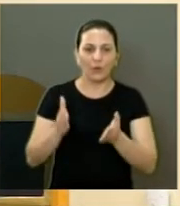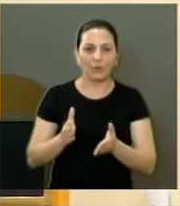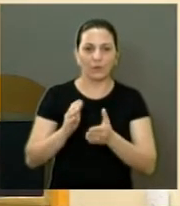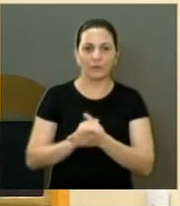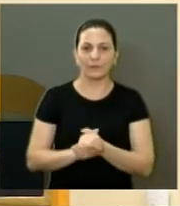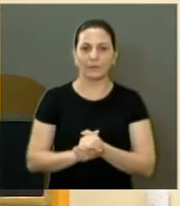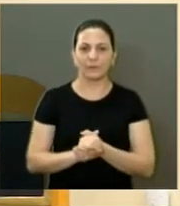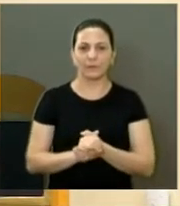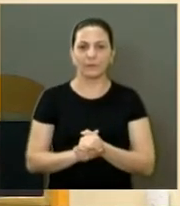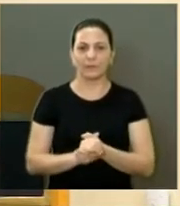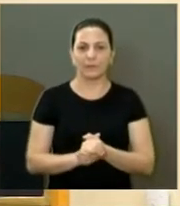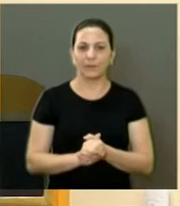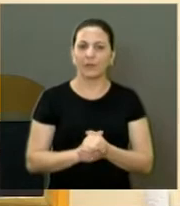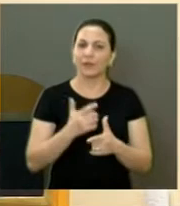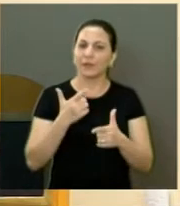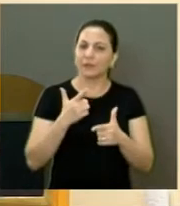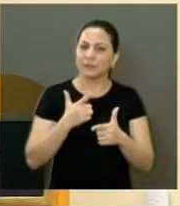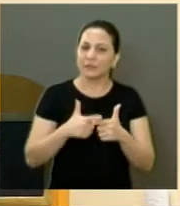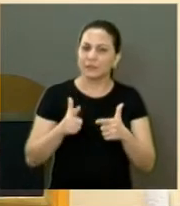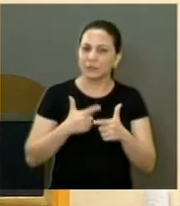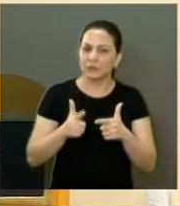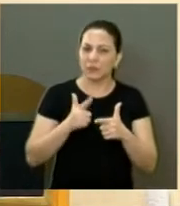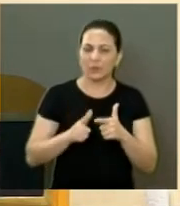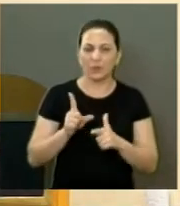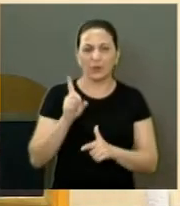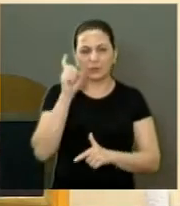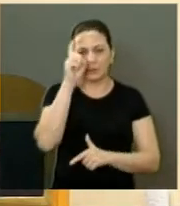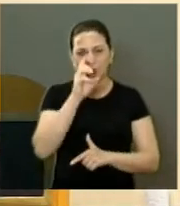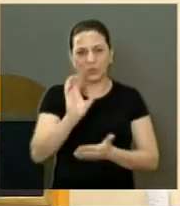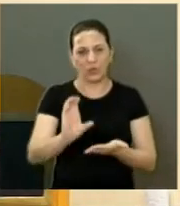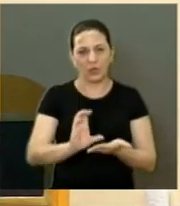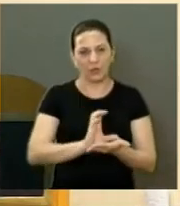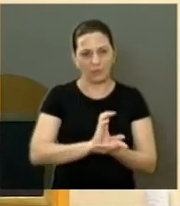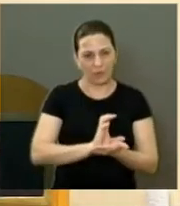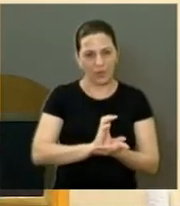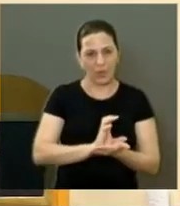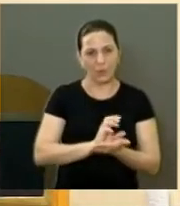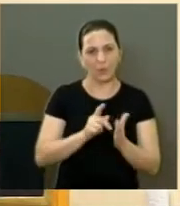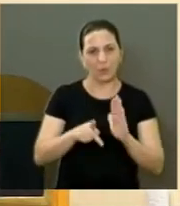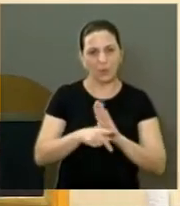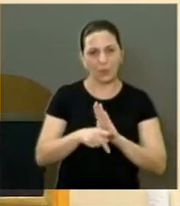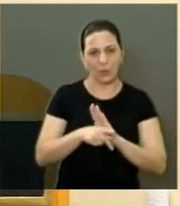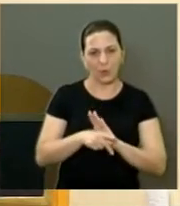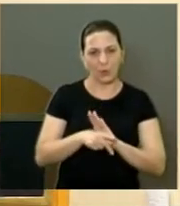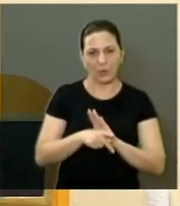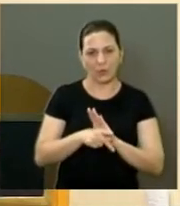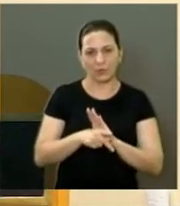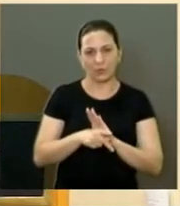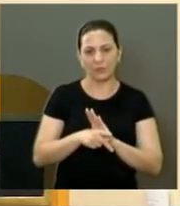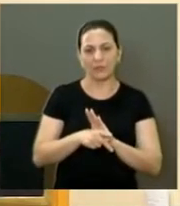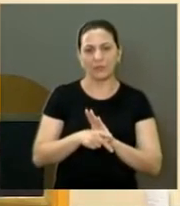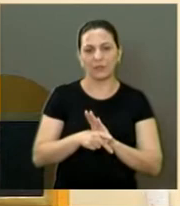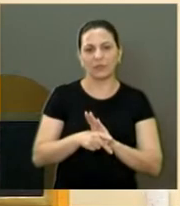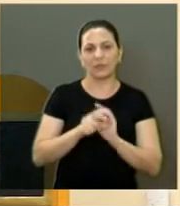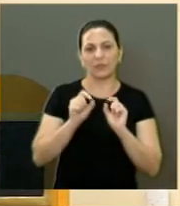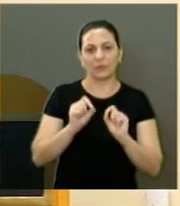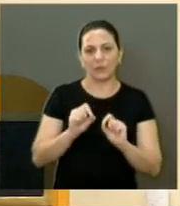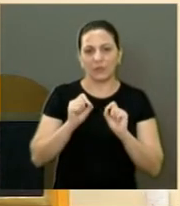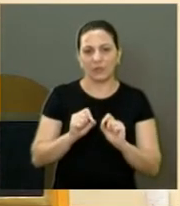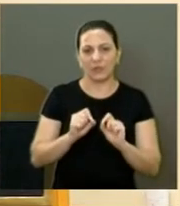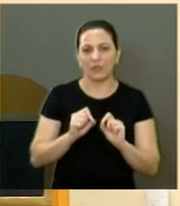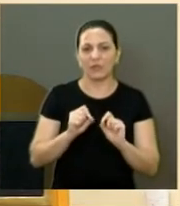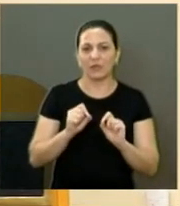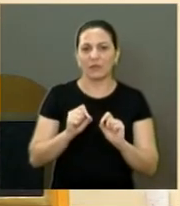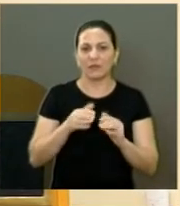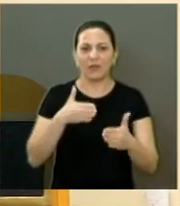E essa lei é meio complicada, as verbas parlamentares que virão, a partir de agora, tem certos